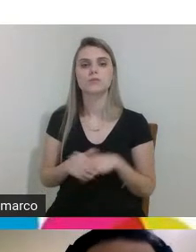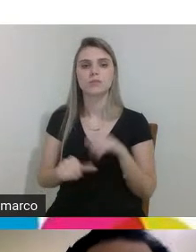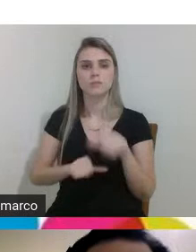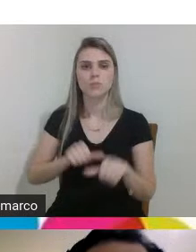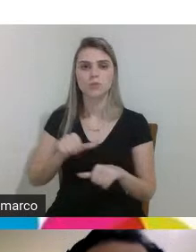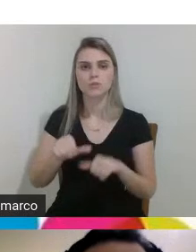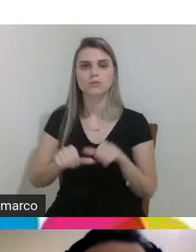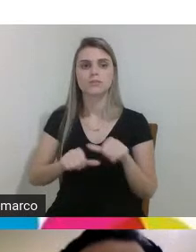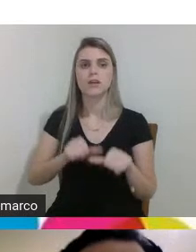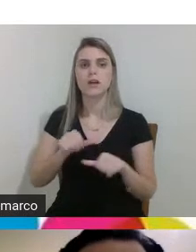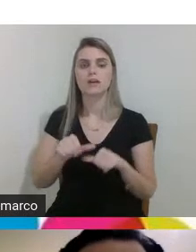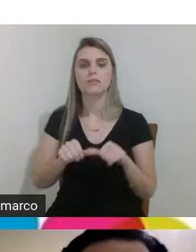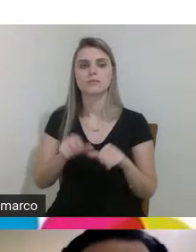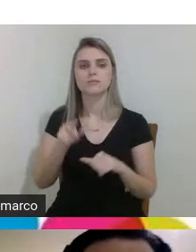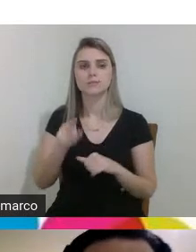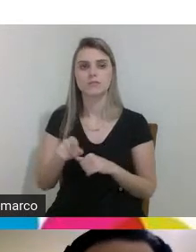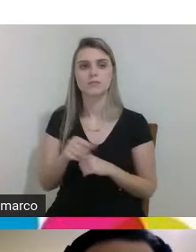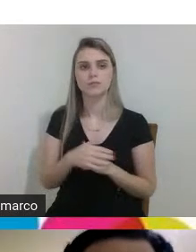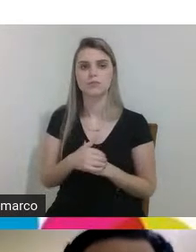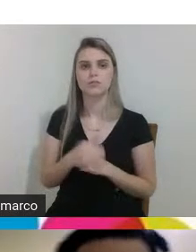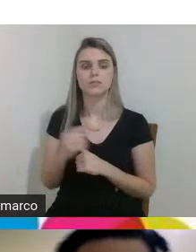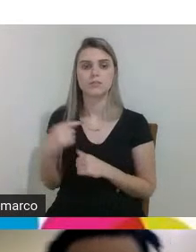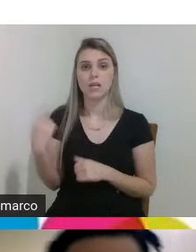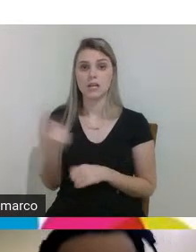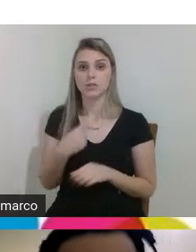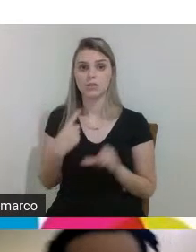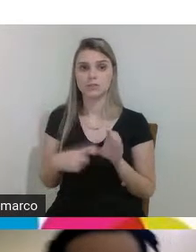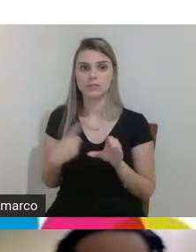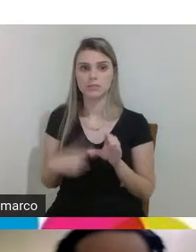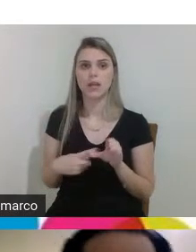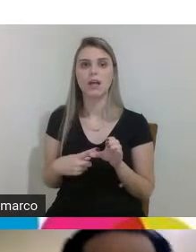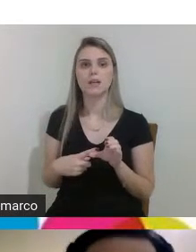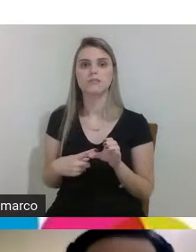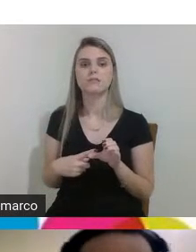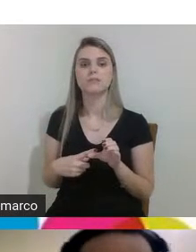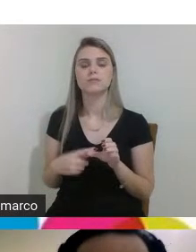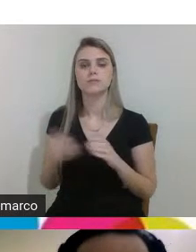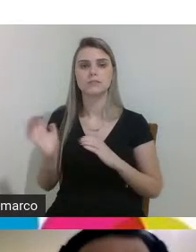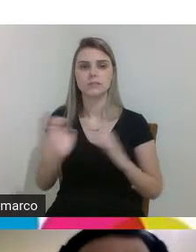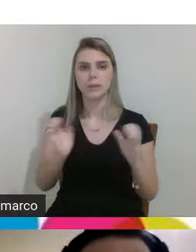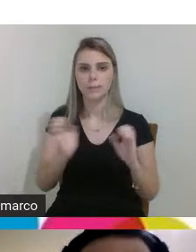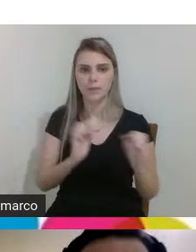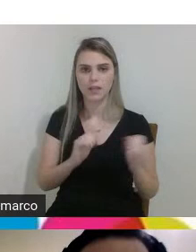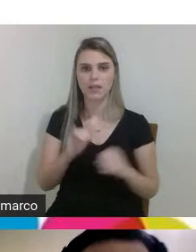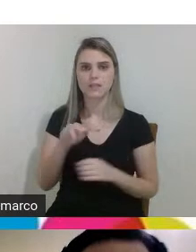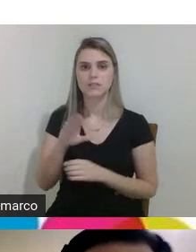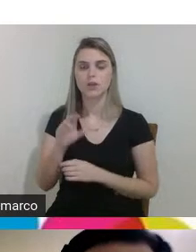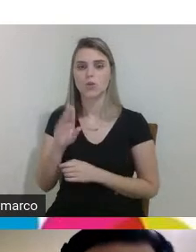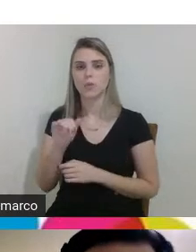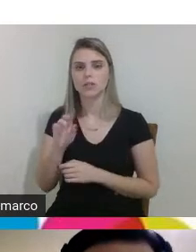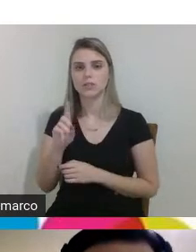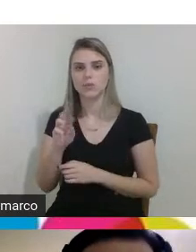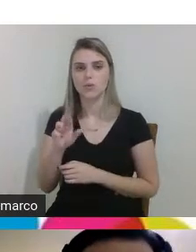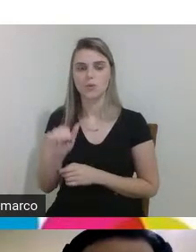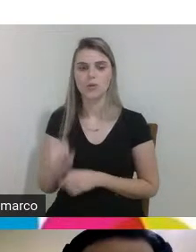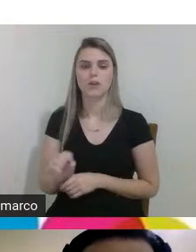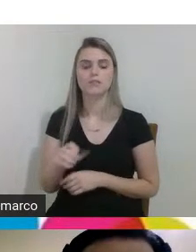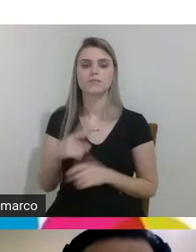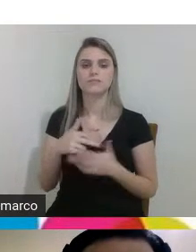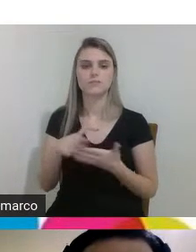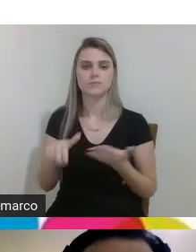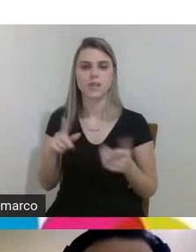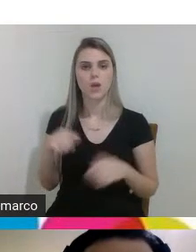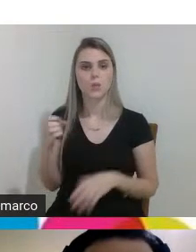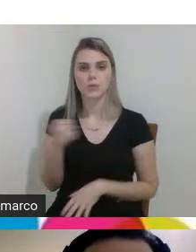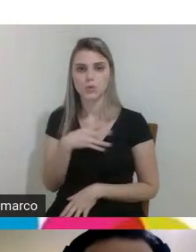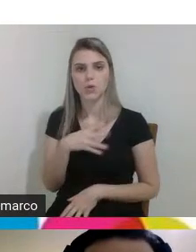pouco essa questão né na nossa cidade de empresas incubadoras de startups então é um novo